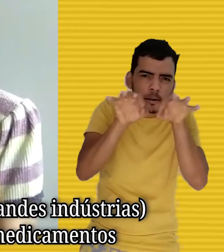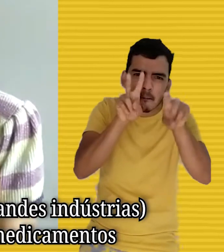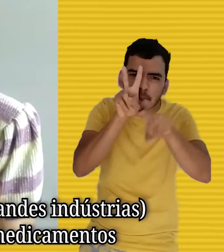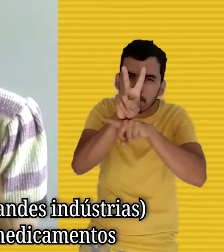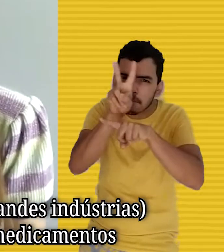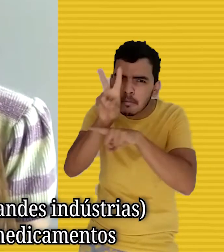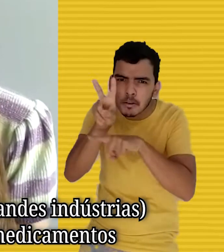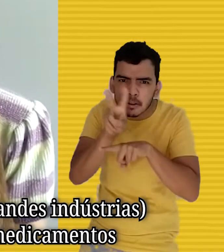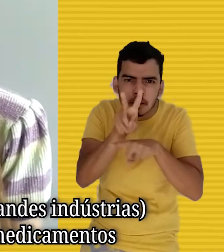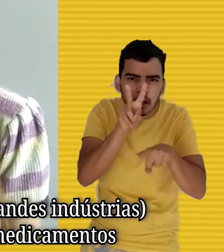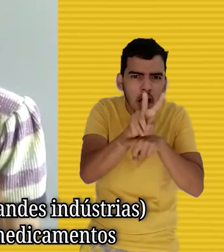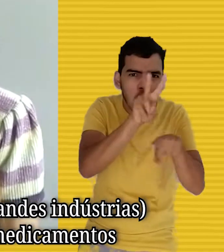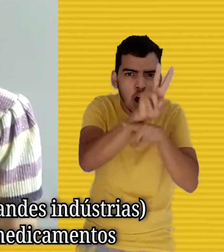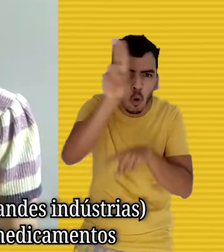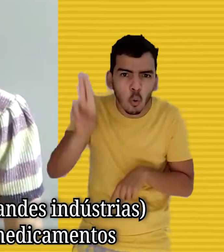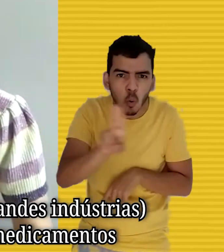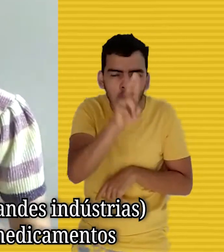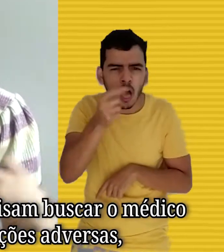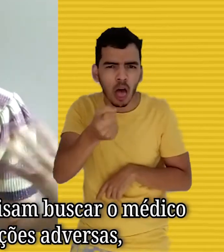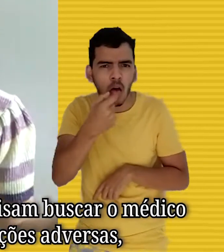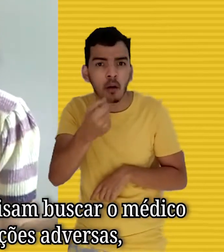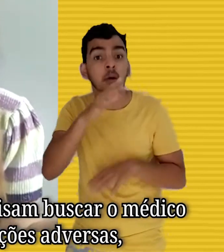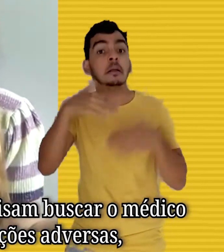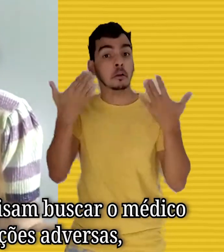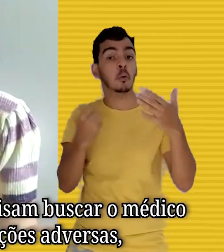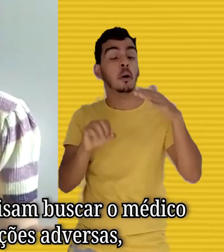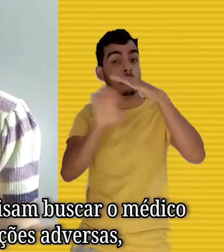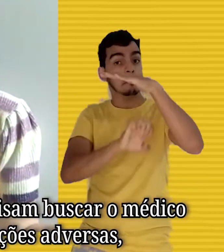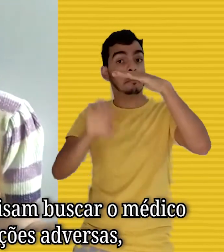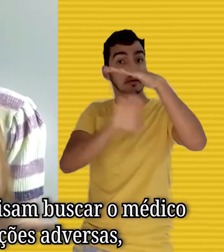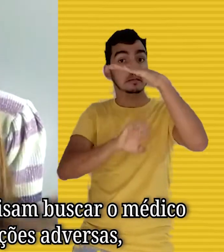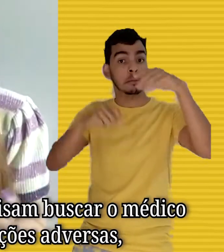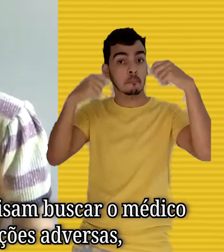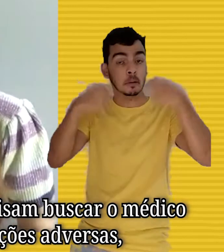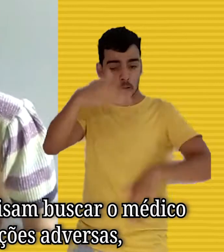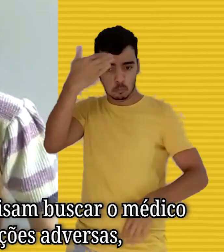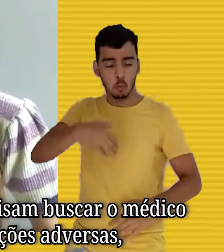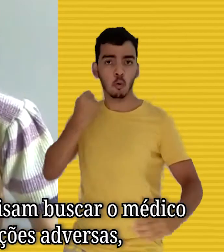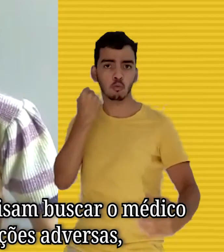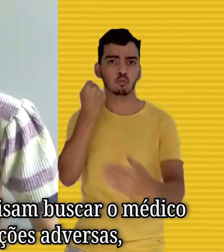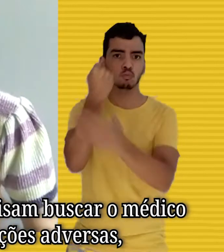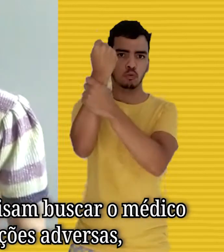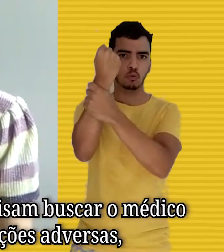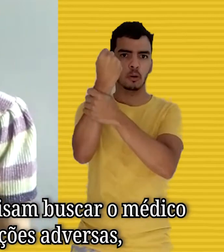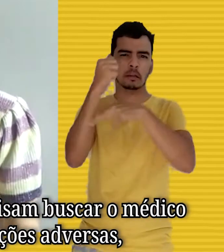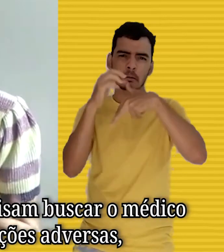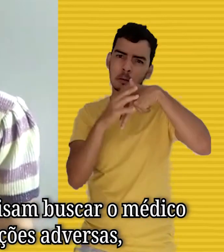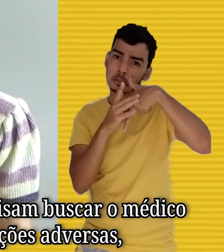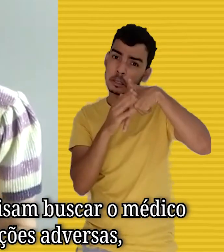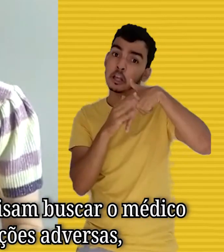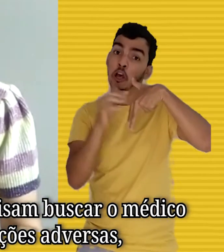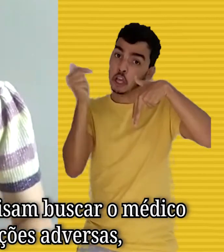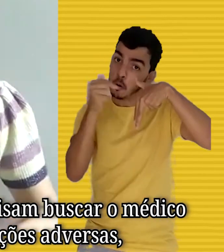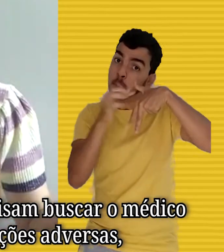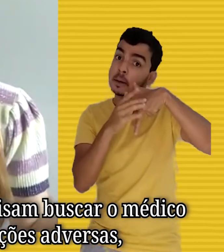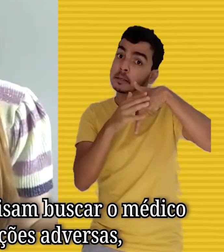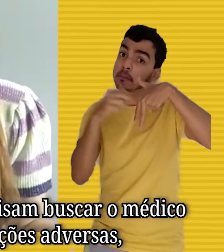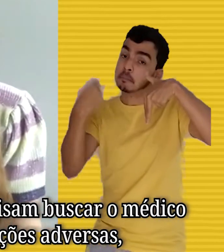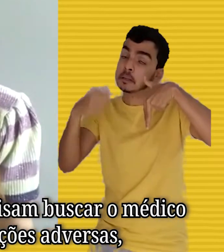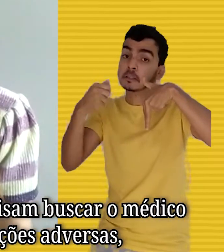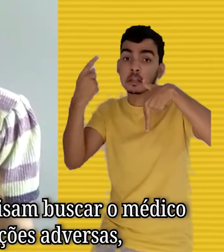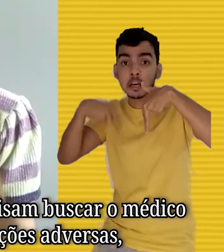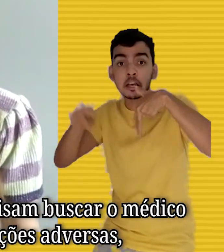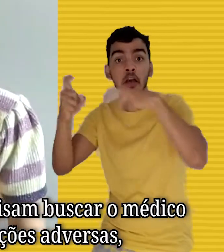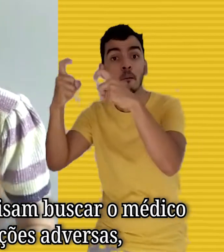garantir a segurança dos medicamentos aos seus usuários. E os seus usuários, eles precisam buscar o